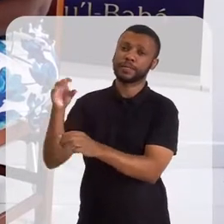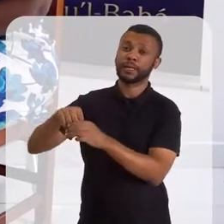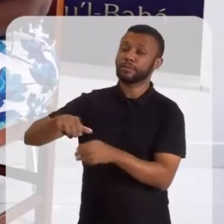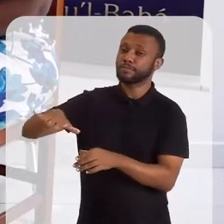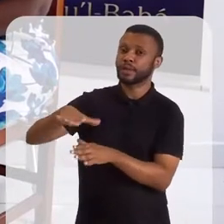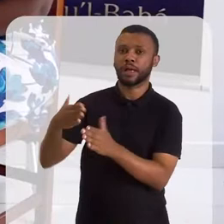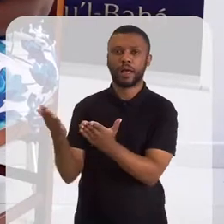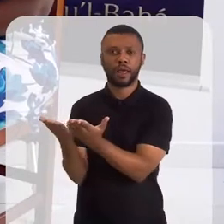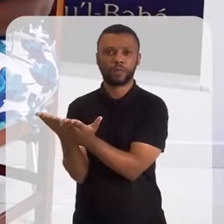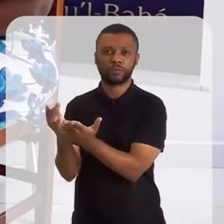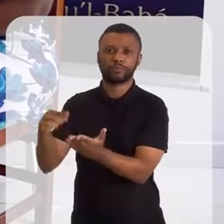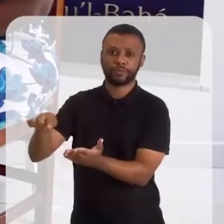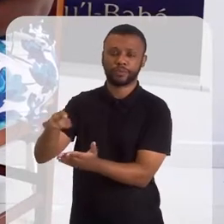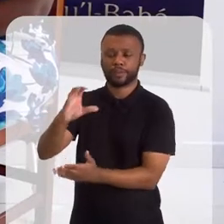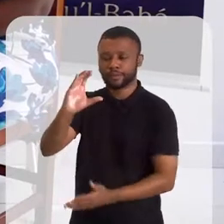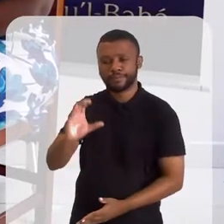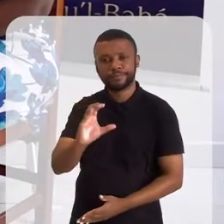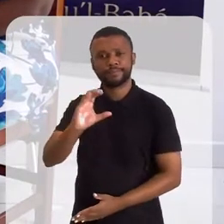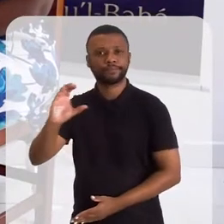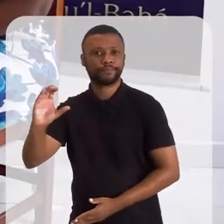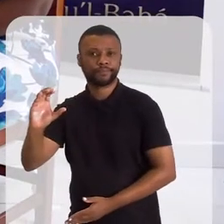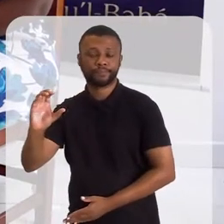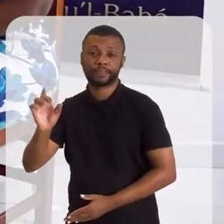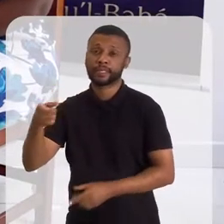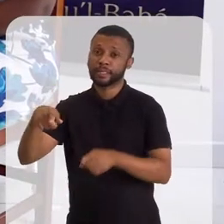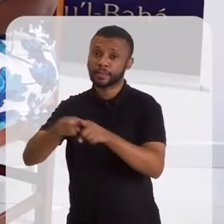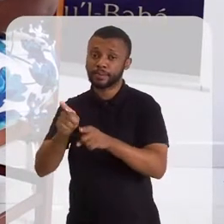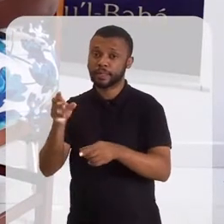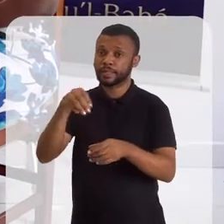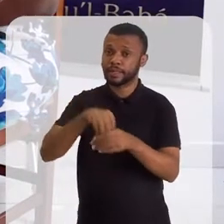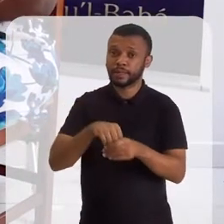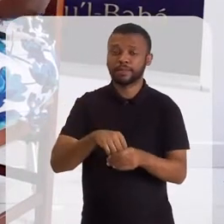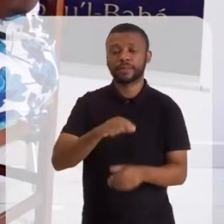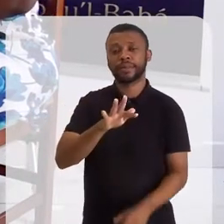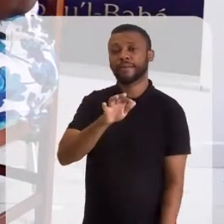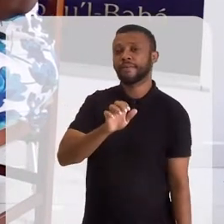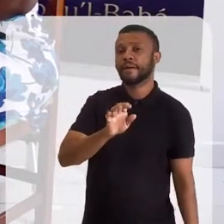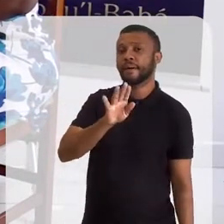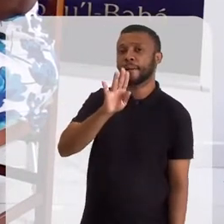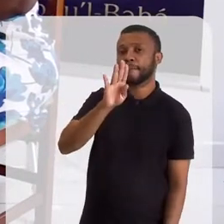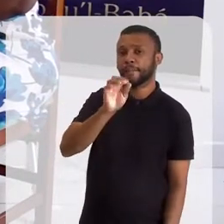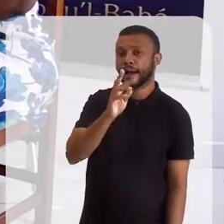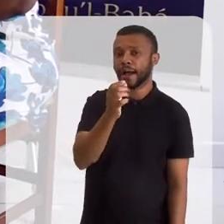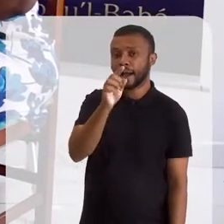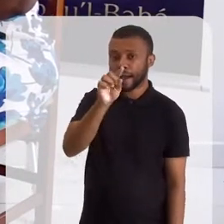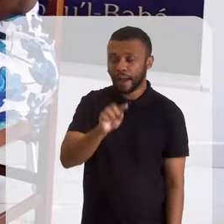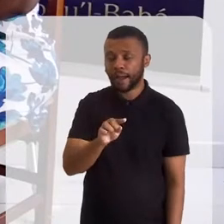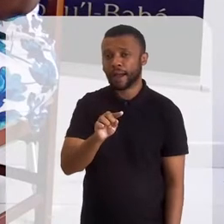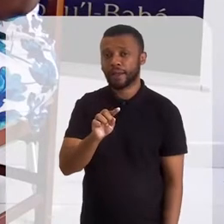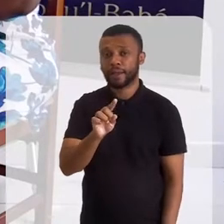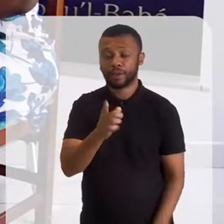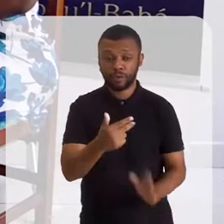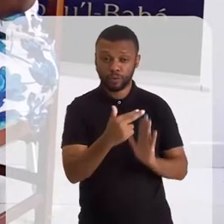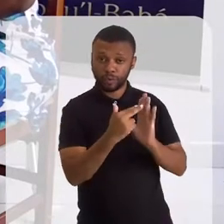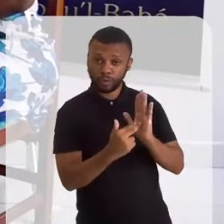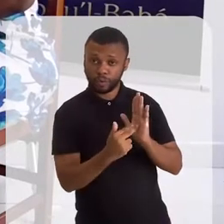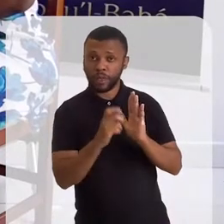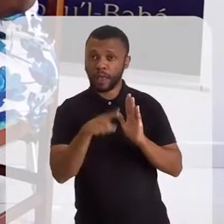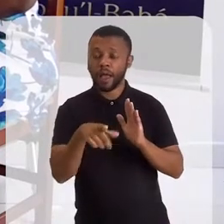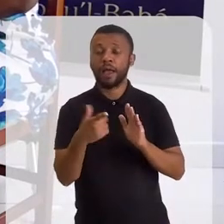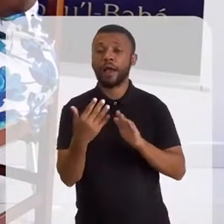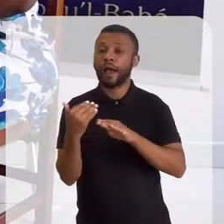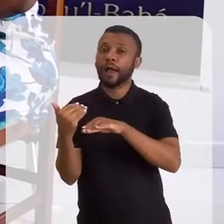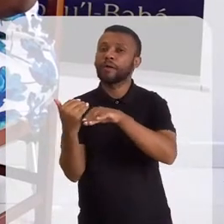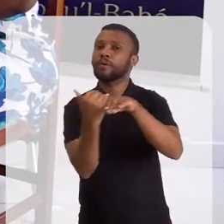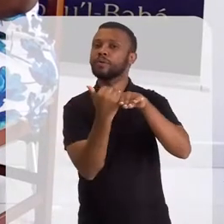cristianismo e também dentro da fé Bahá'u'llá. Então, um dos princípios da fé Bahá'u'llá a igualdade entre gêneros,